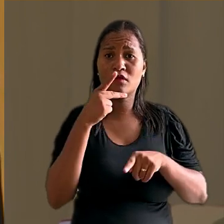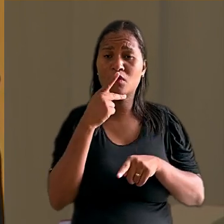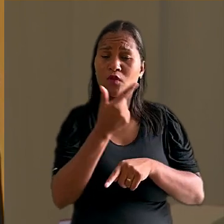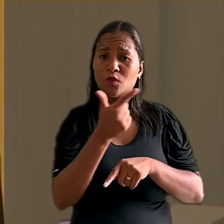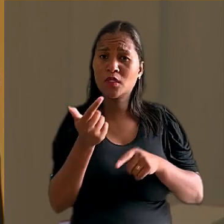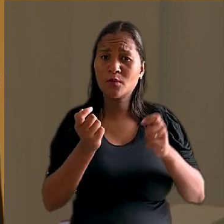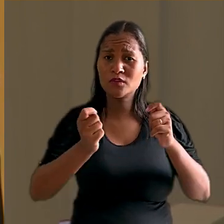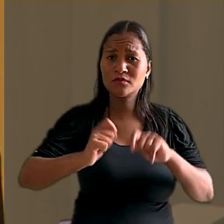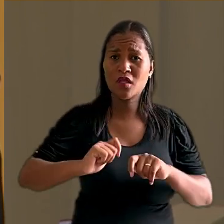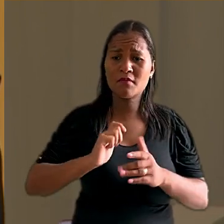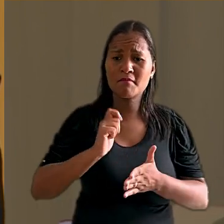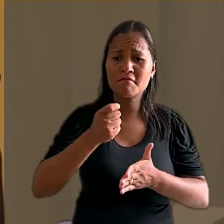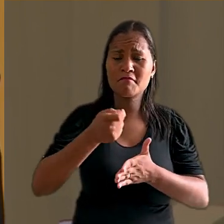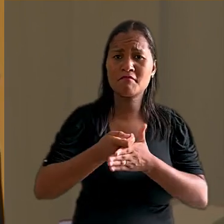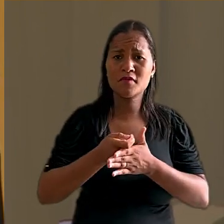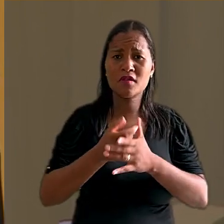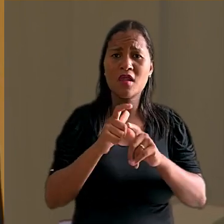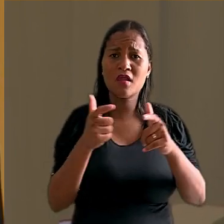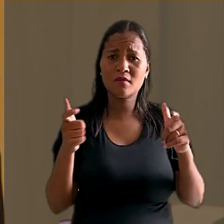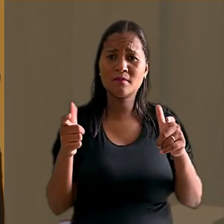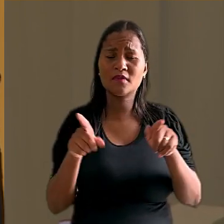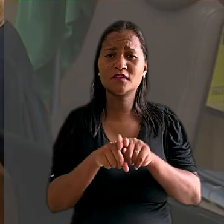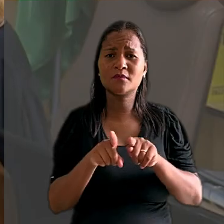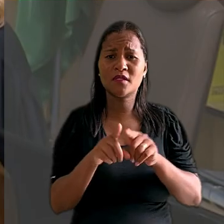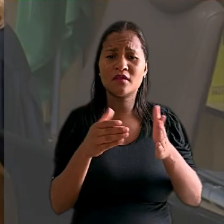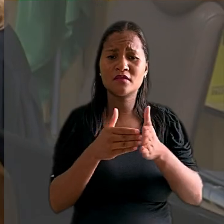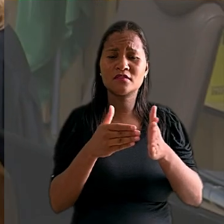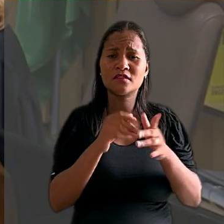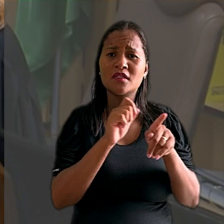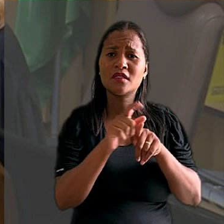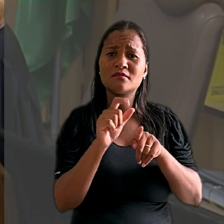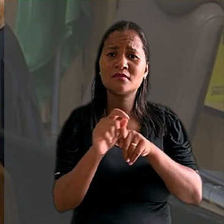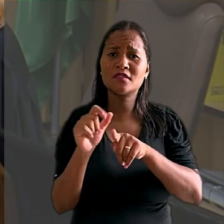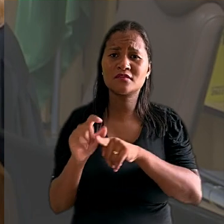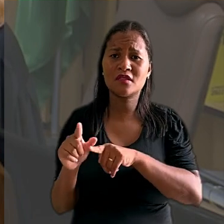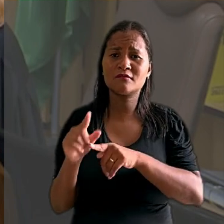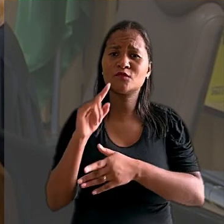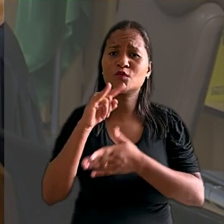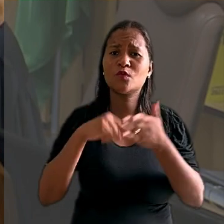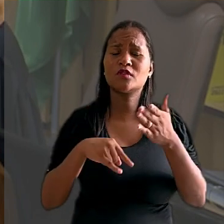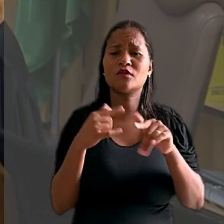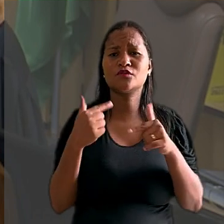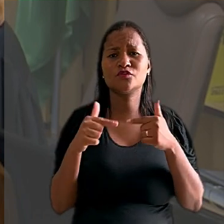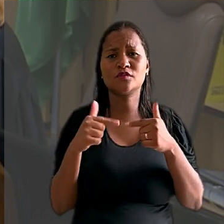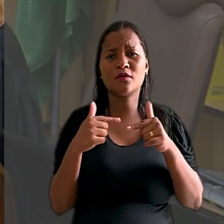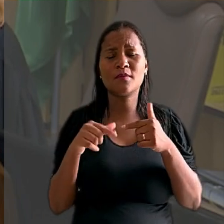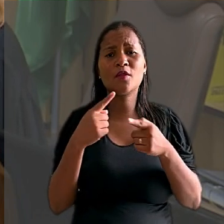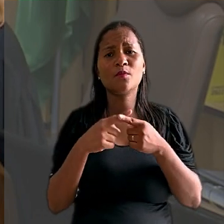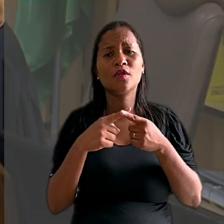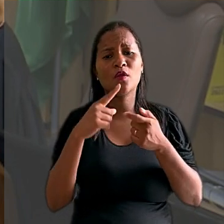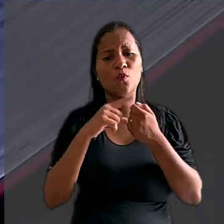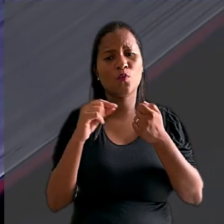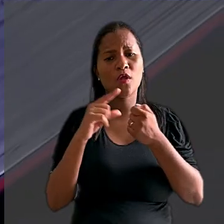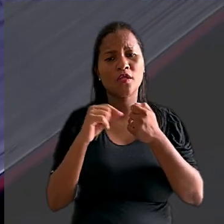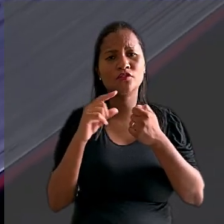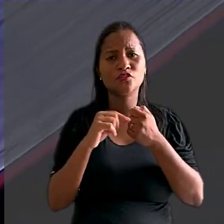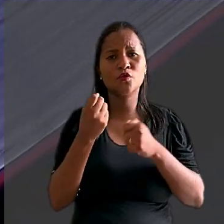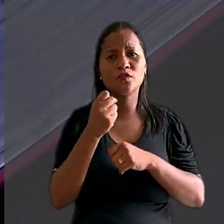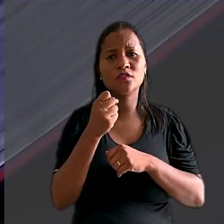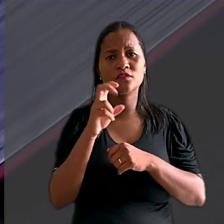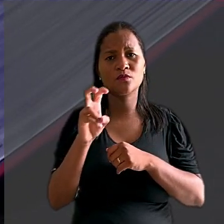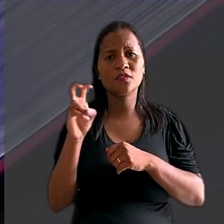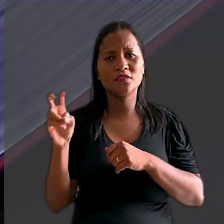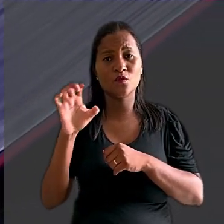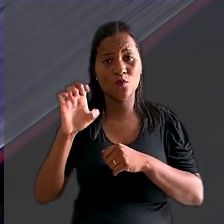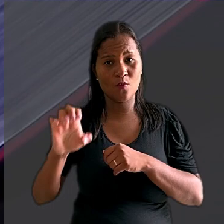salientou ainda que não há possibilidade de quitação ampla e irrestrita das parcelas do extinto contrato de trabalho, porque o